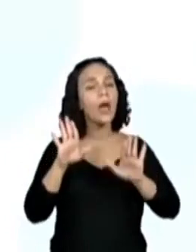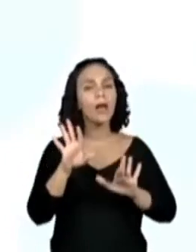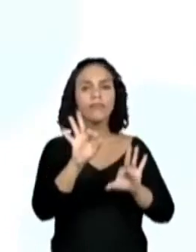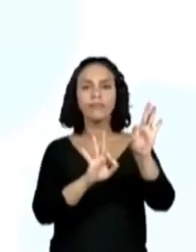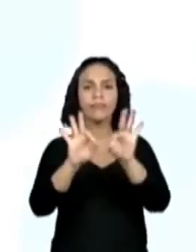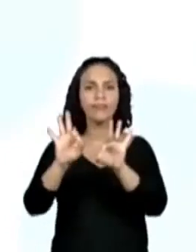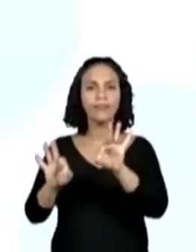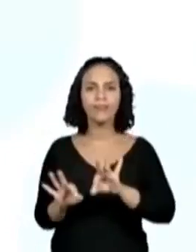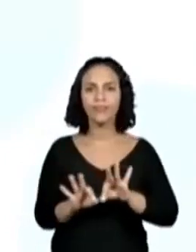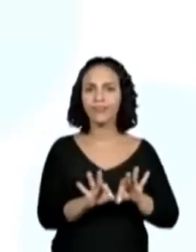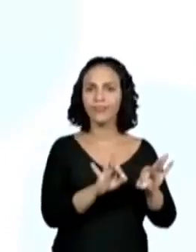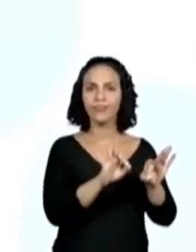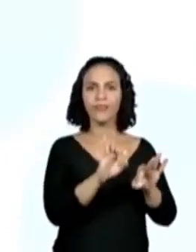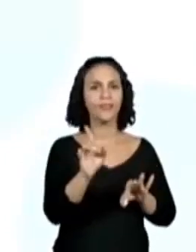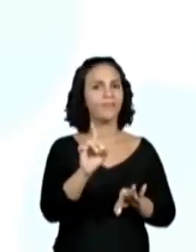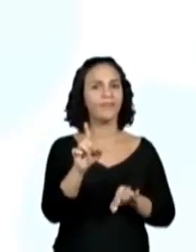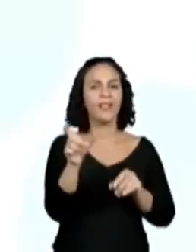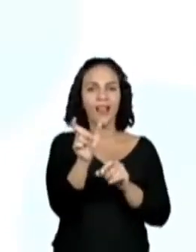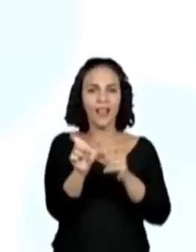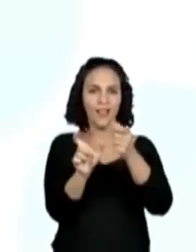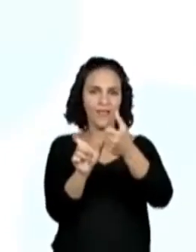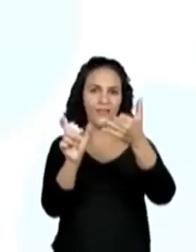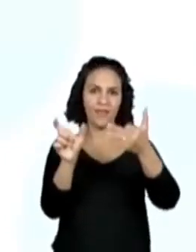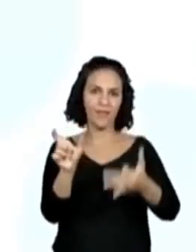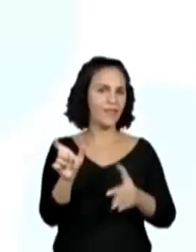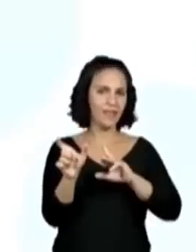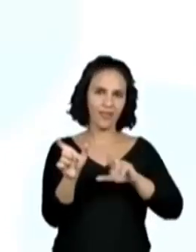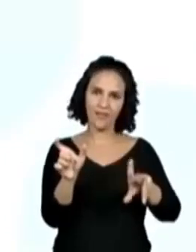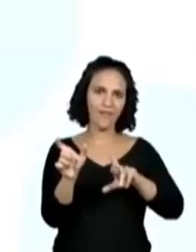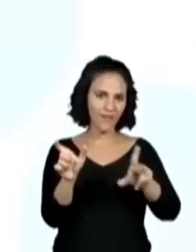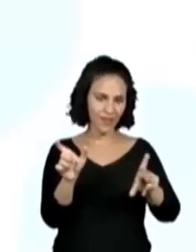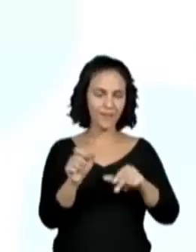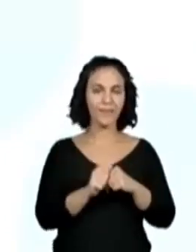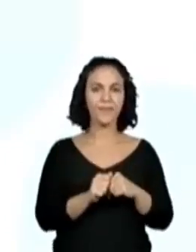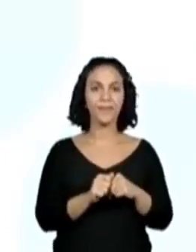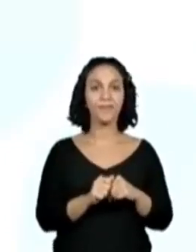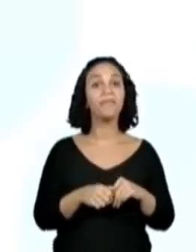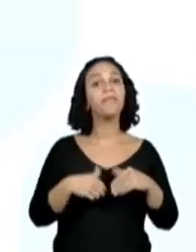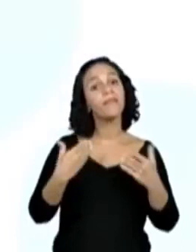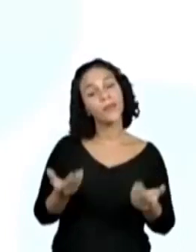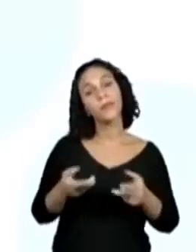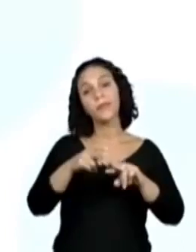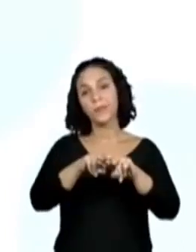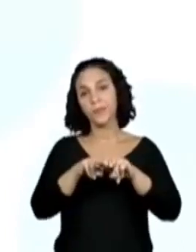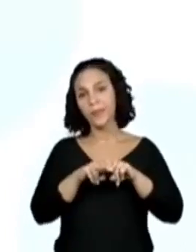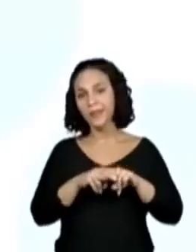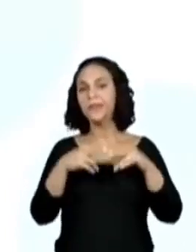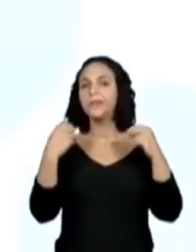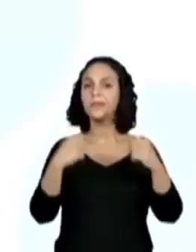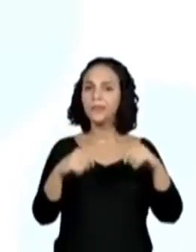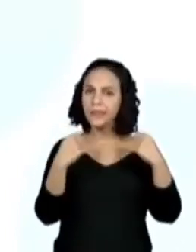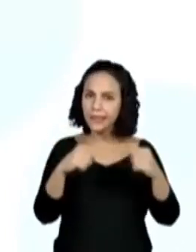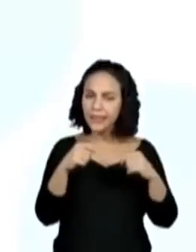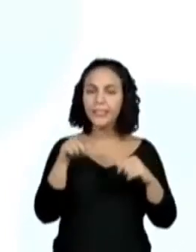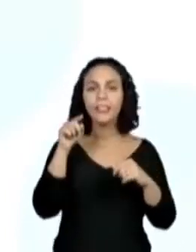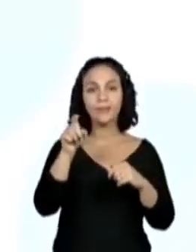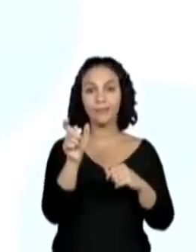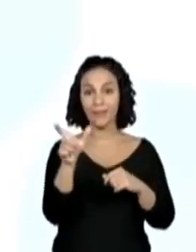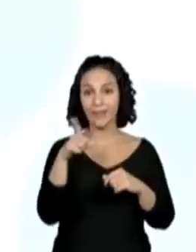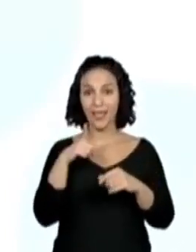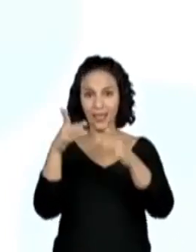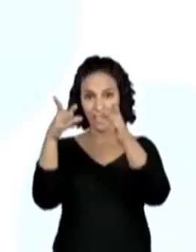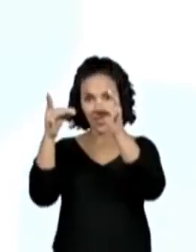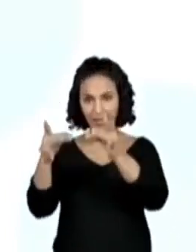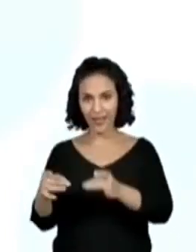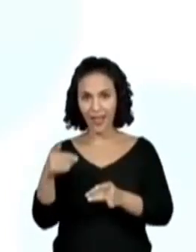organizadas em forma de verbetes, como lá nós vimos. Por isso, precisavam produzí-los a partir da ficha